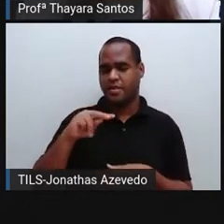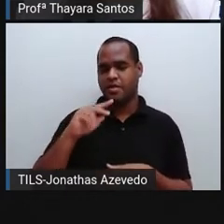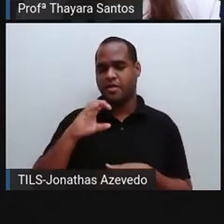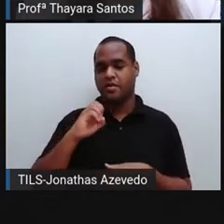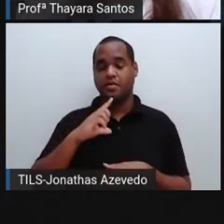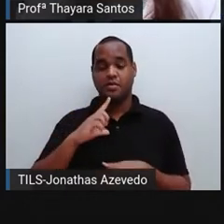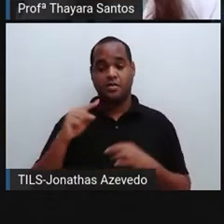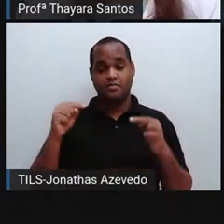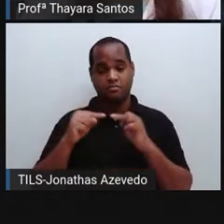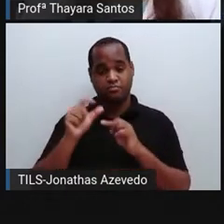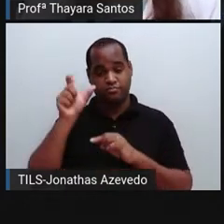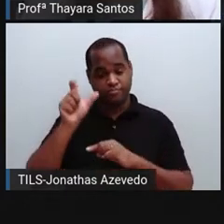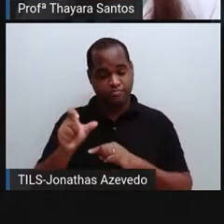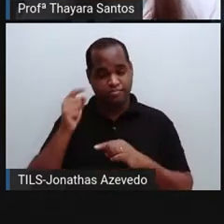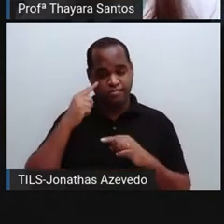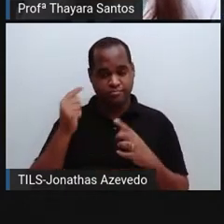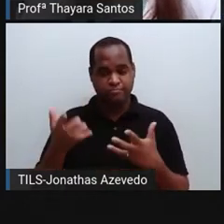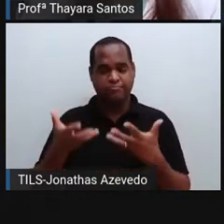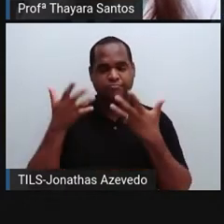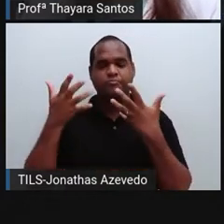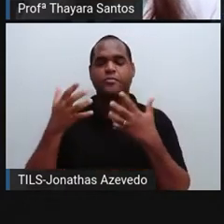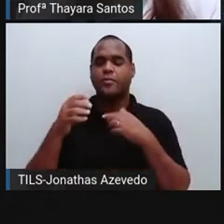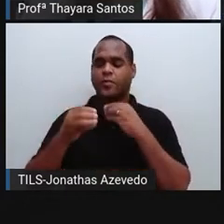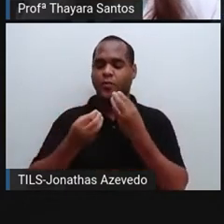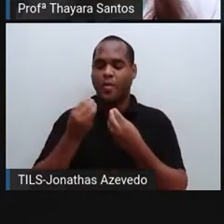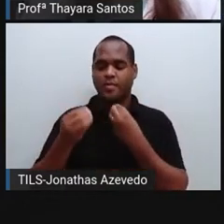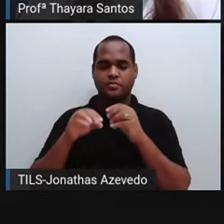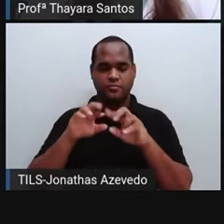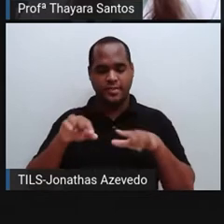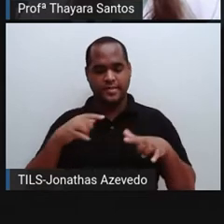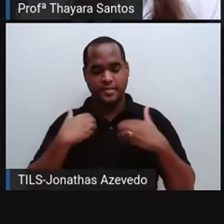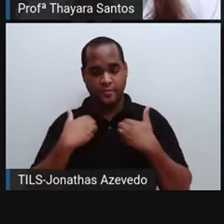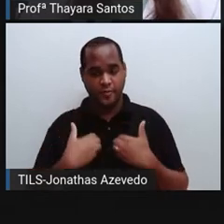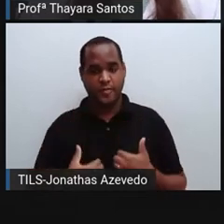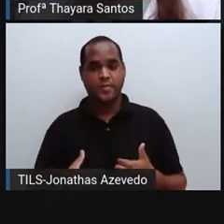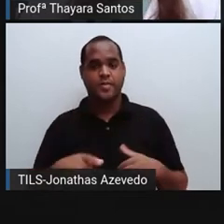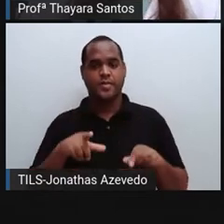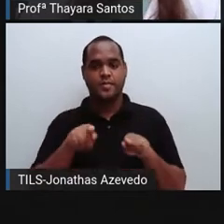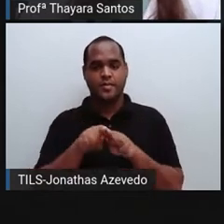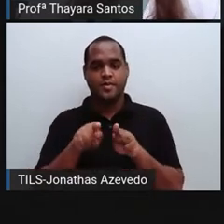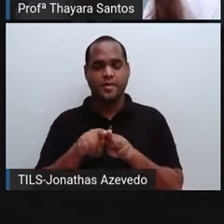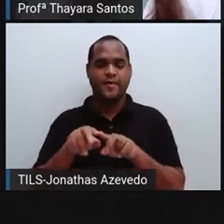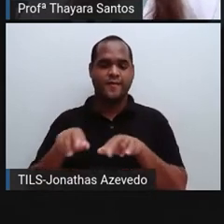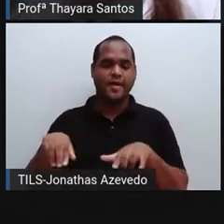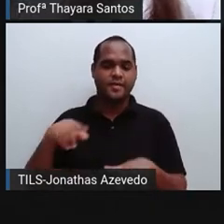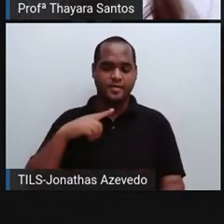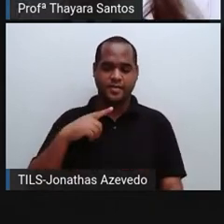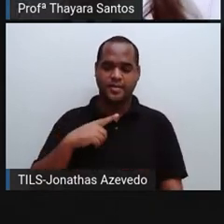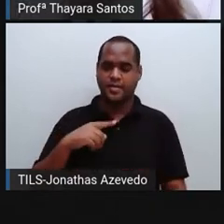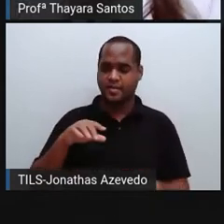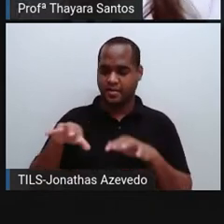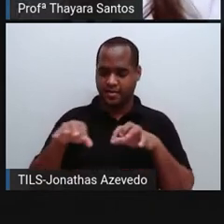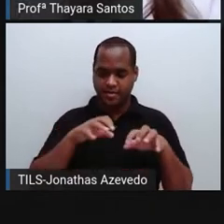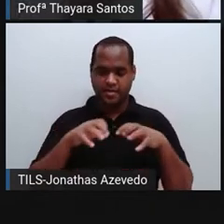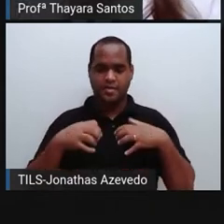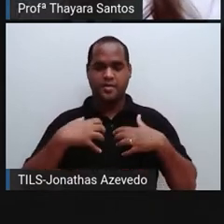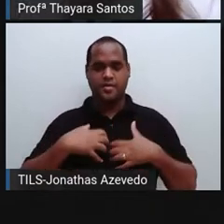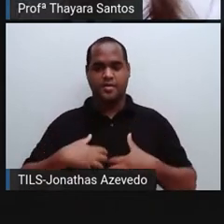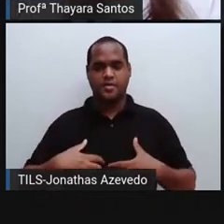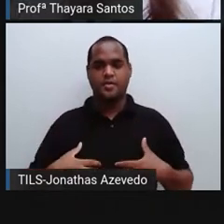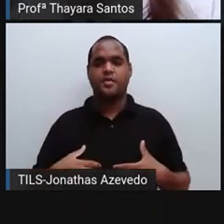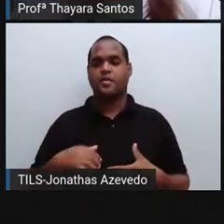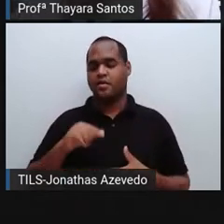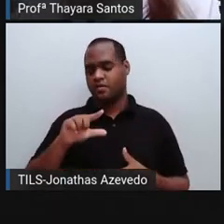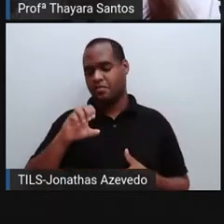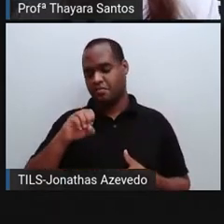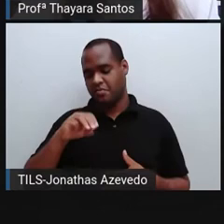tem a função de estimular o funcionamento dos órgãos. E ele é formado pelos nervos espinhais que estão na região torácica e na região lombar.